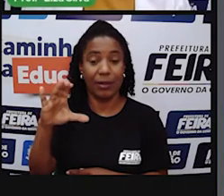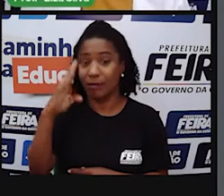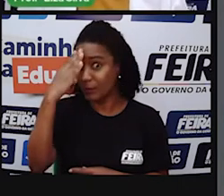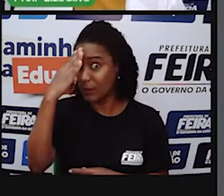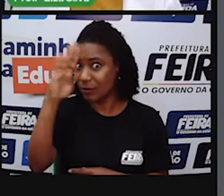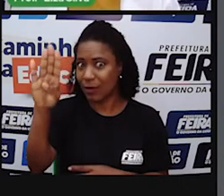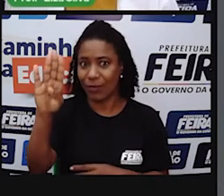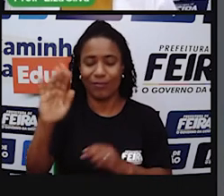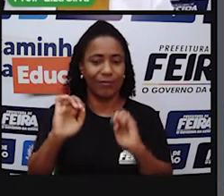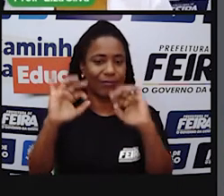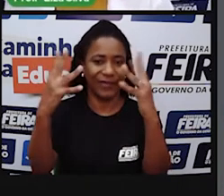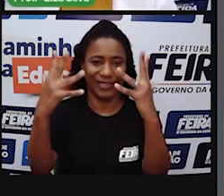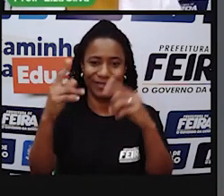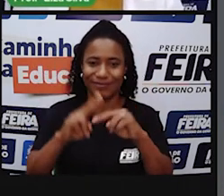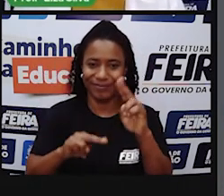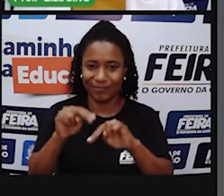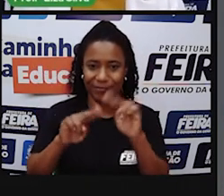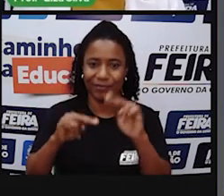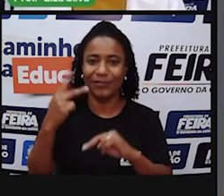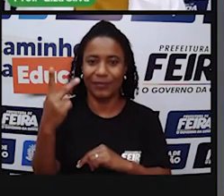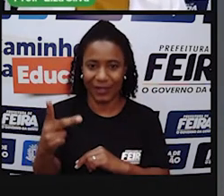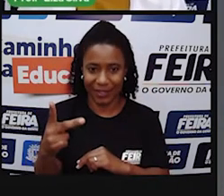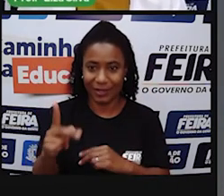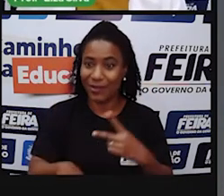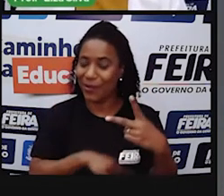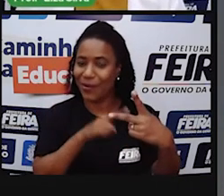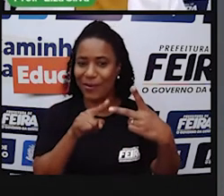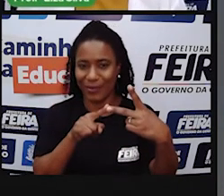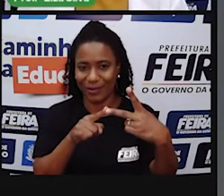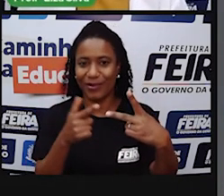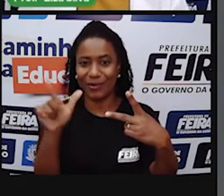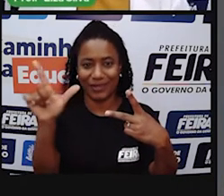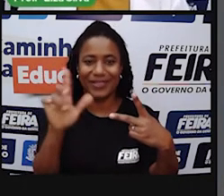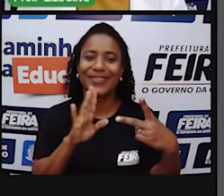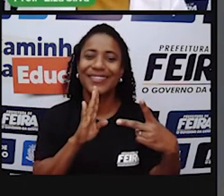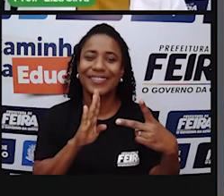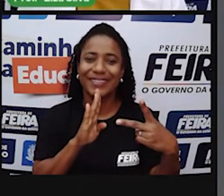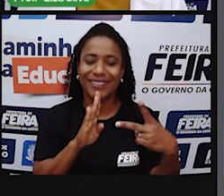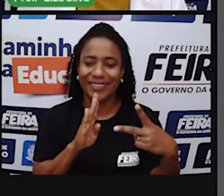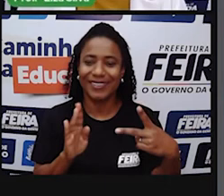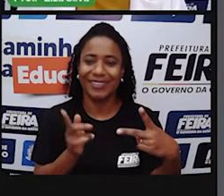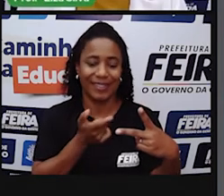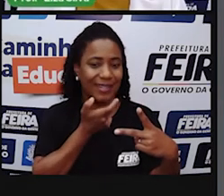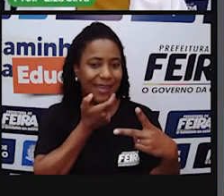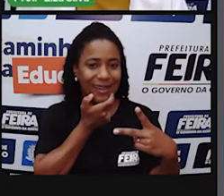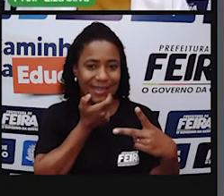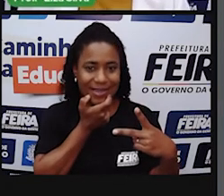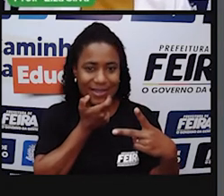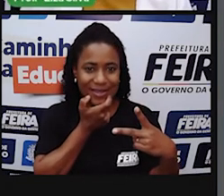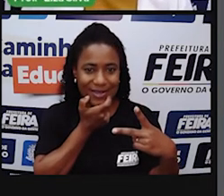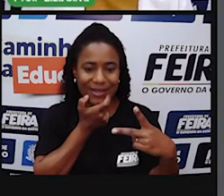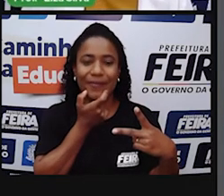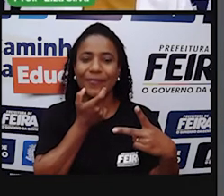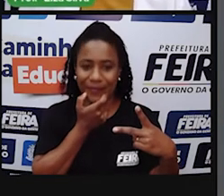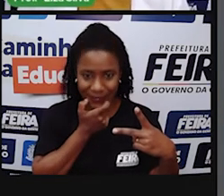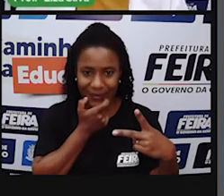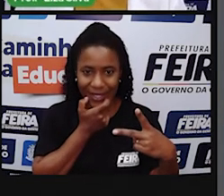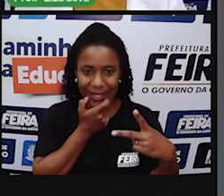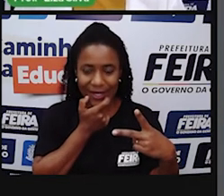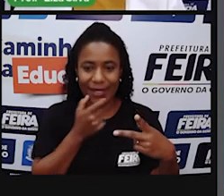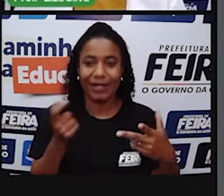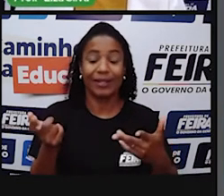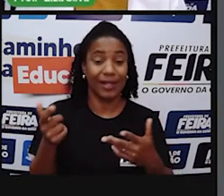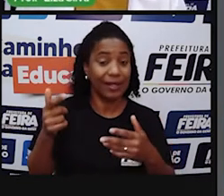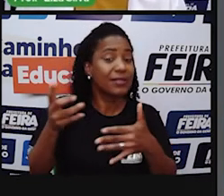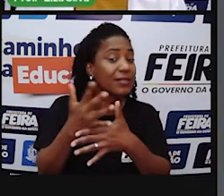Vamos conhecer mais uma Lá na Inglaterra Solstice Festival Acontece Na